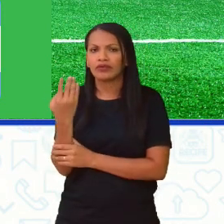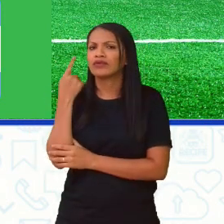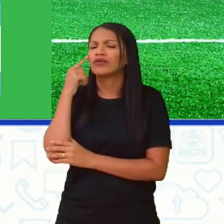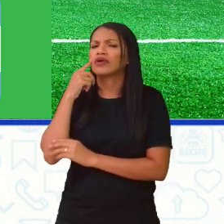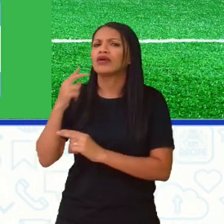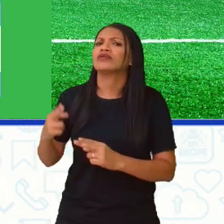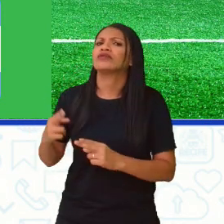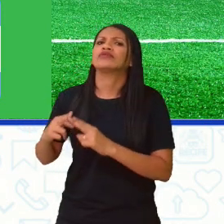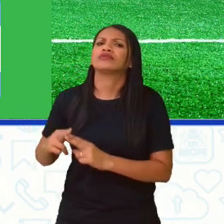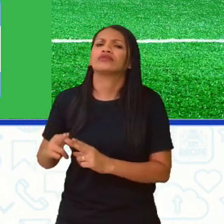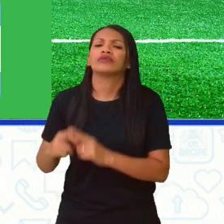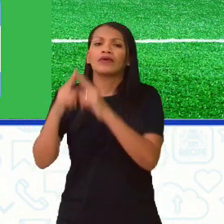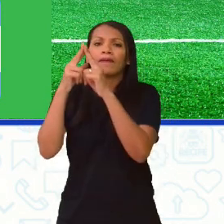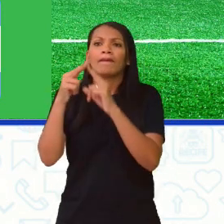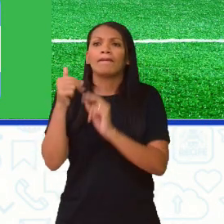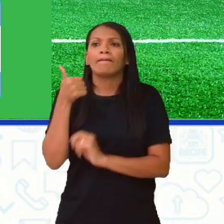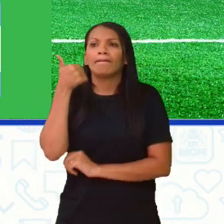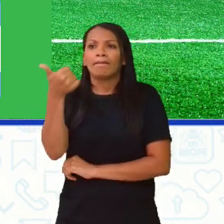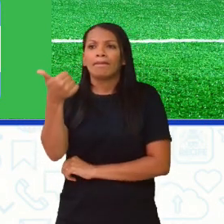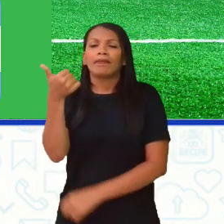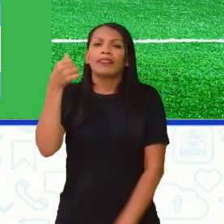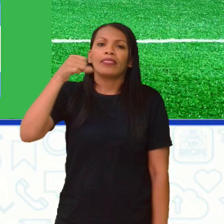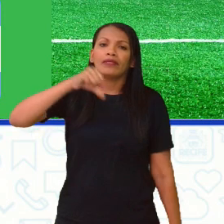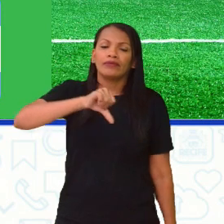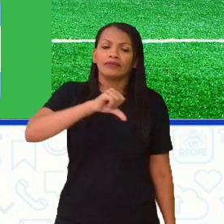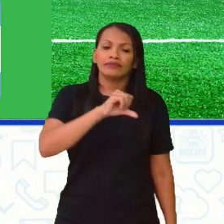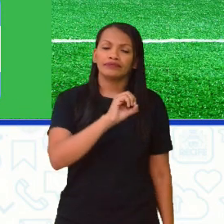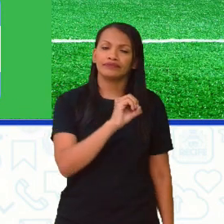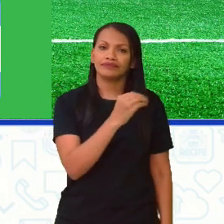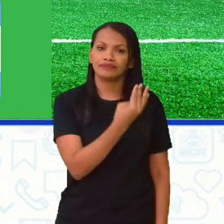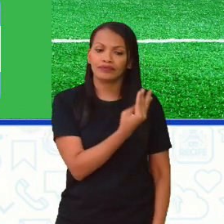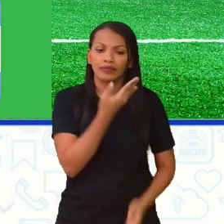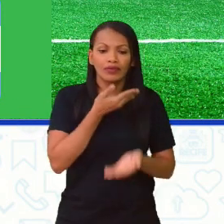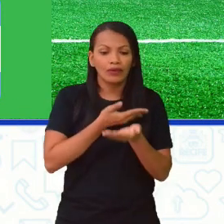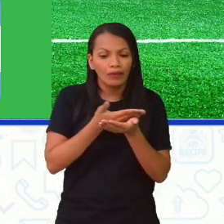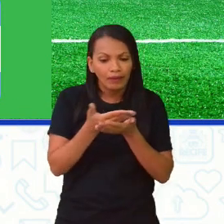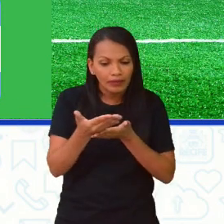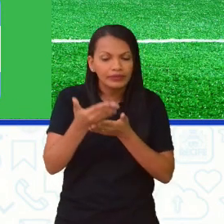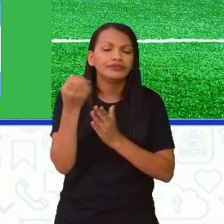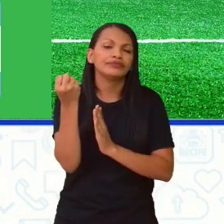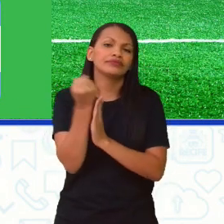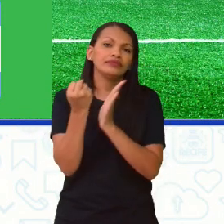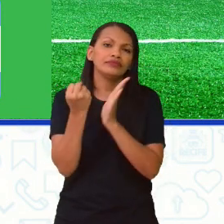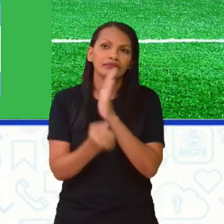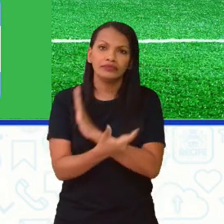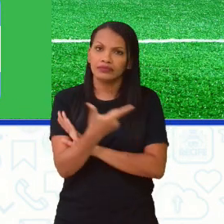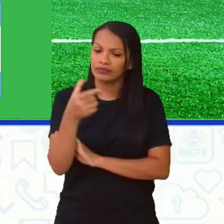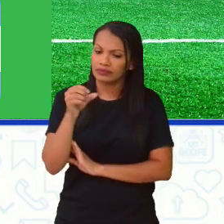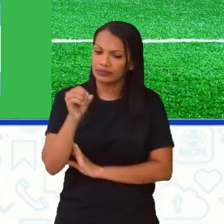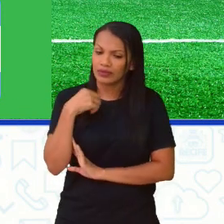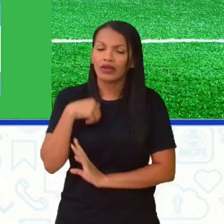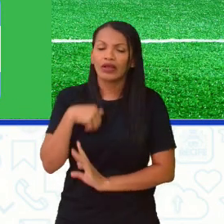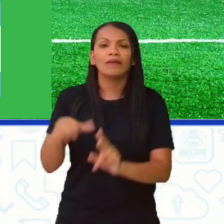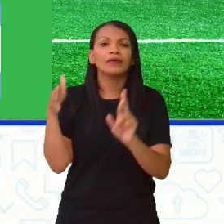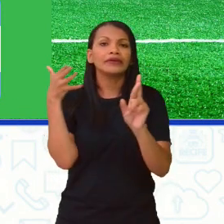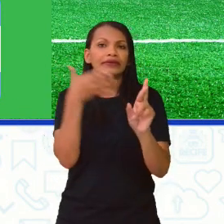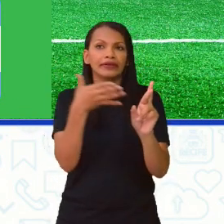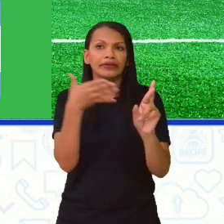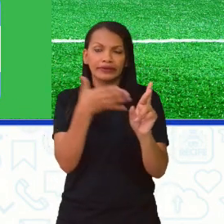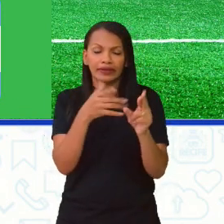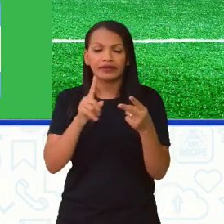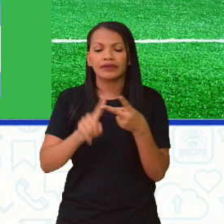em 1904, no comecinho do século XX, por representantes da Bélgica, Dinamarca,